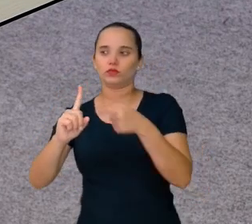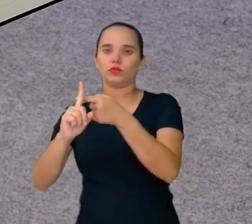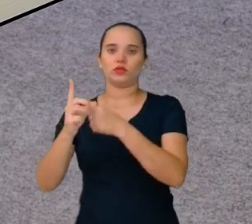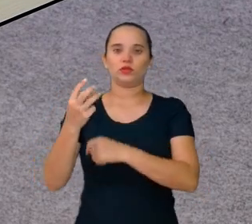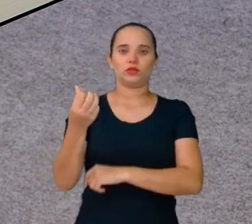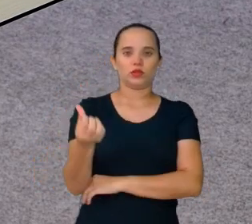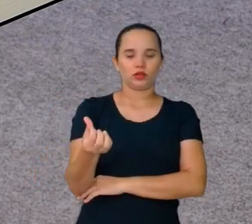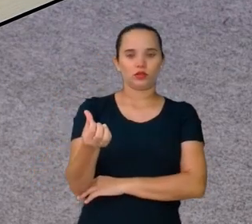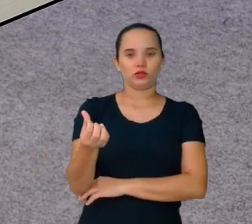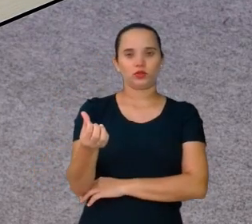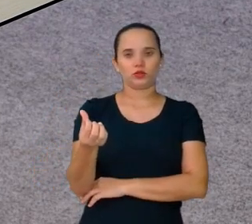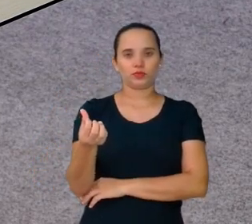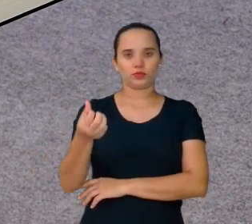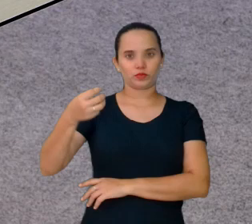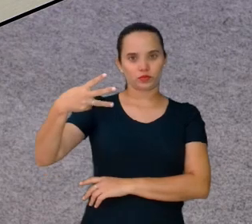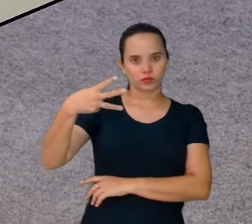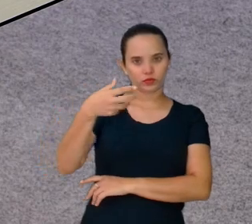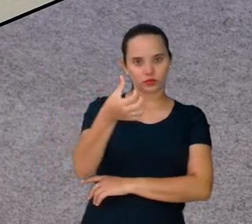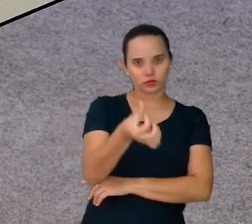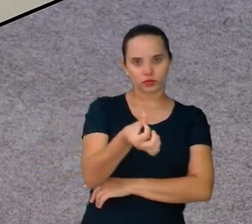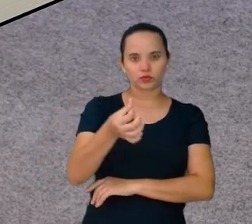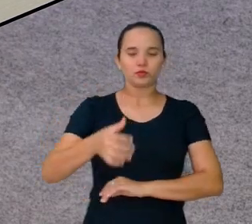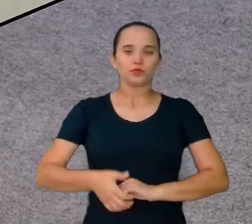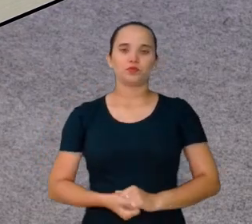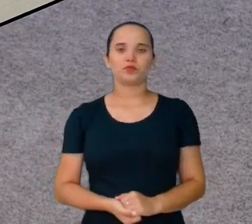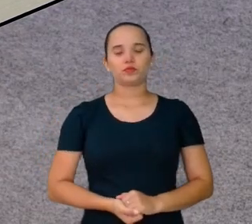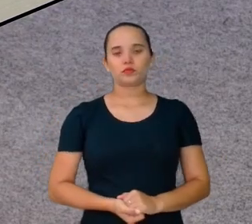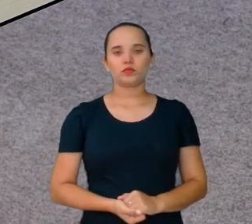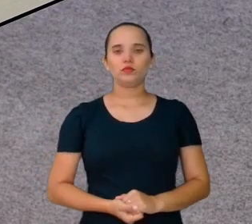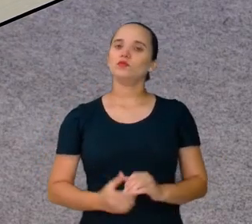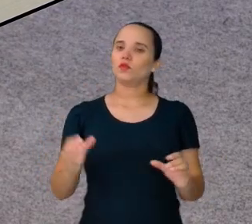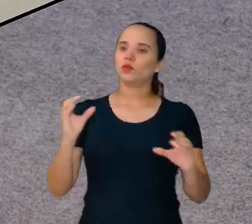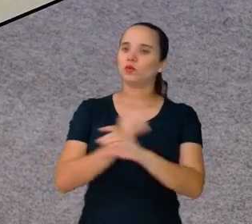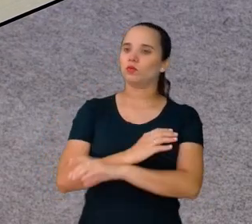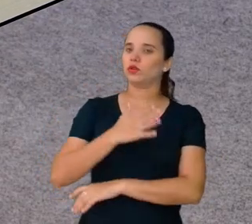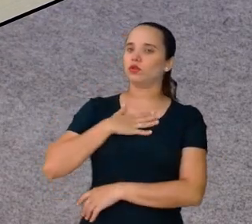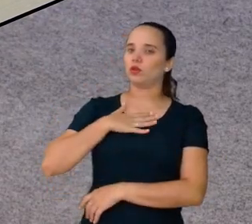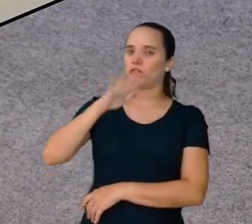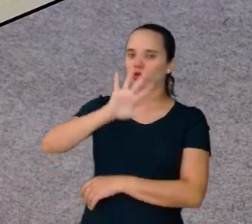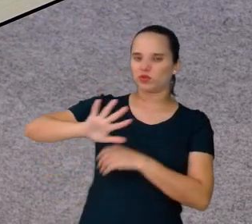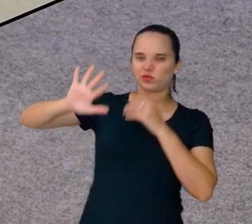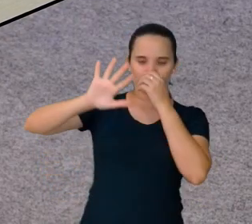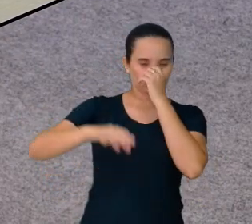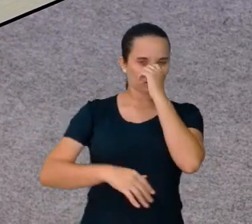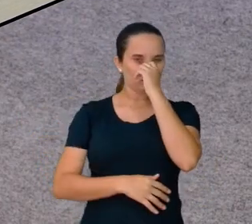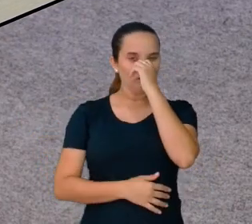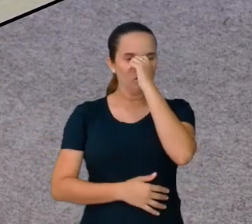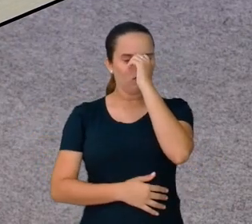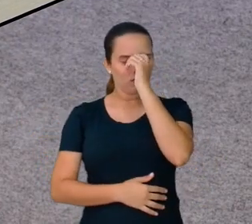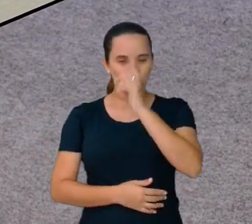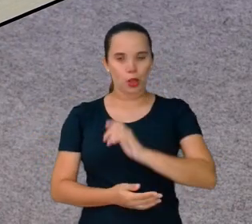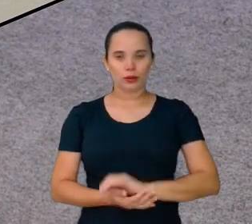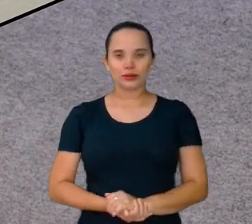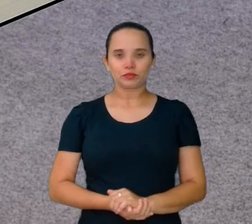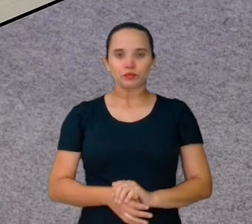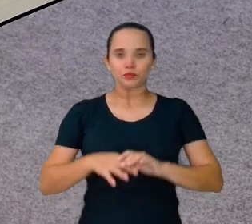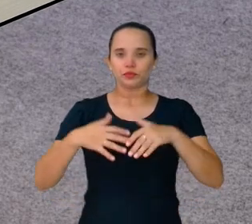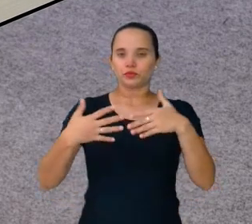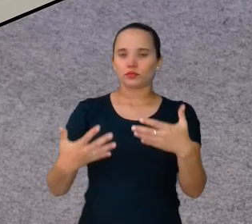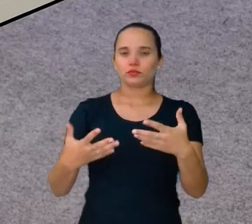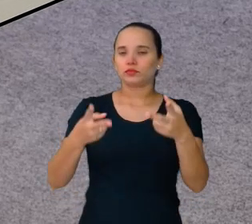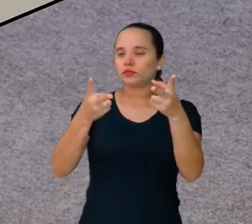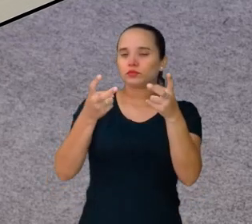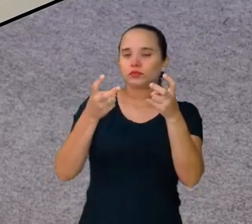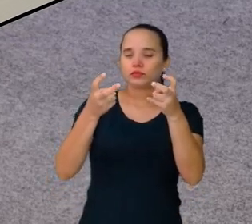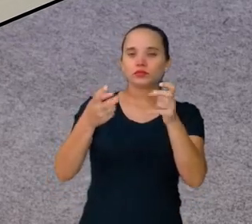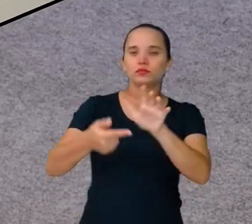31, 2, 3, 4, 5, 36. Cheguei na minha área. Pessoal, perceba que